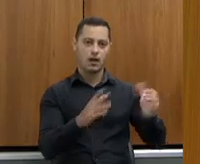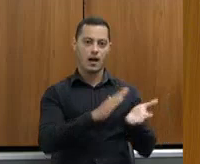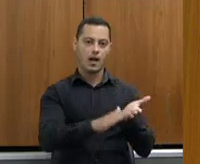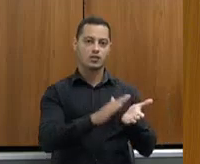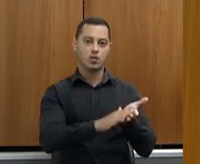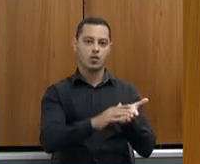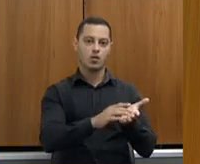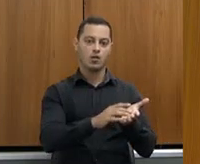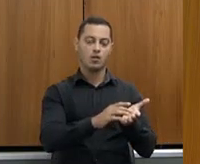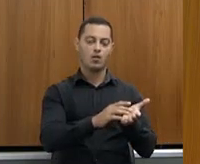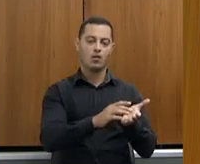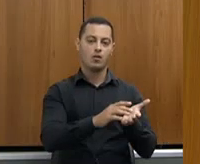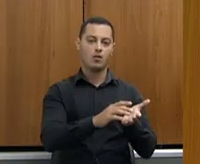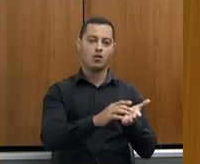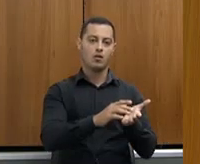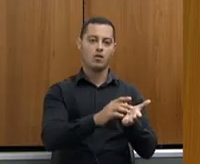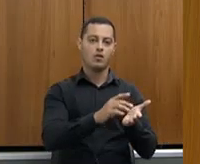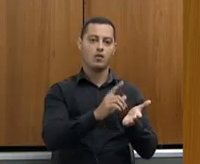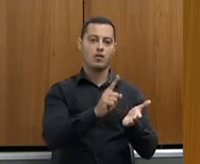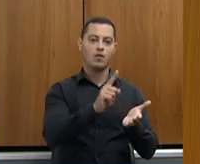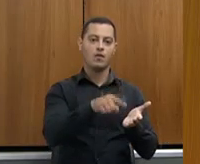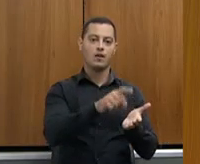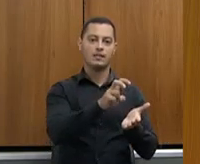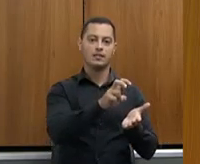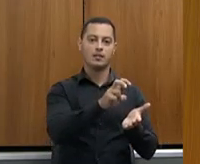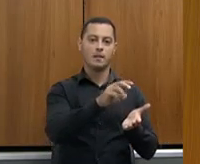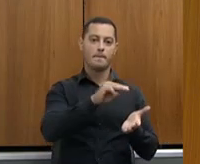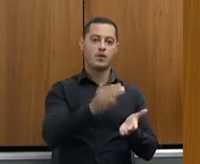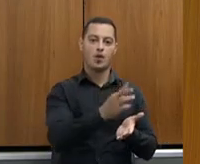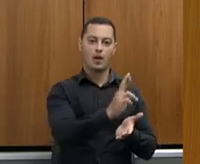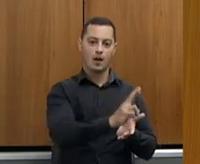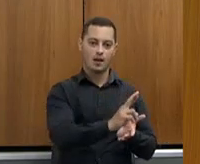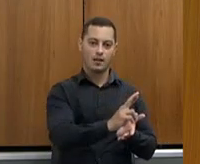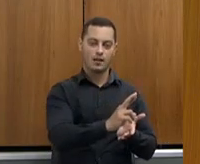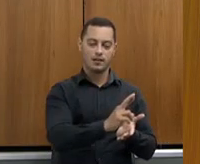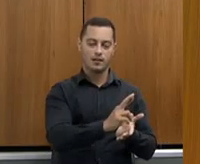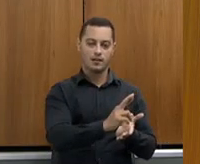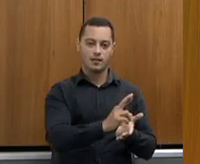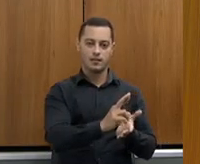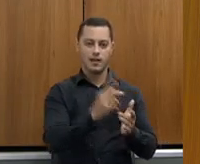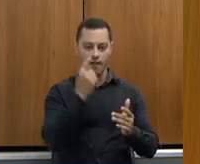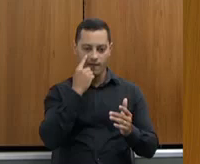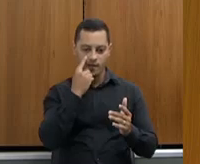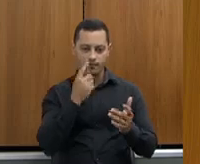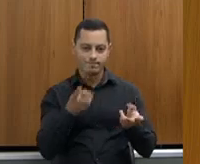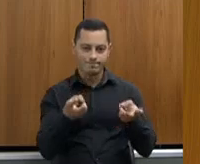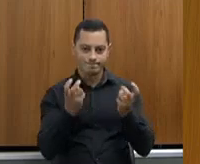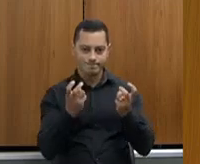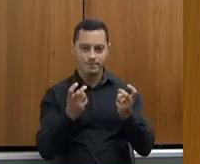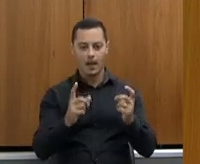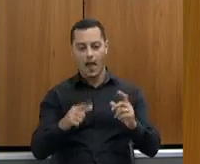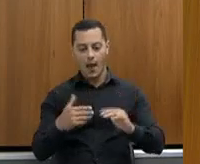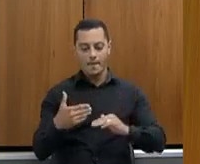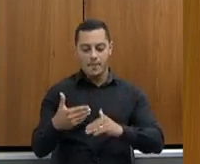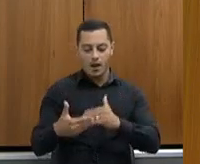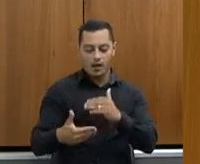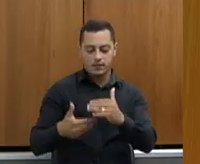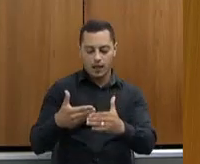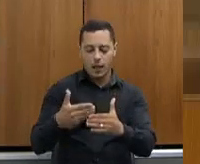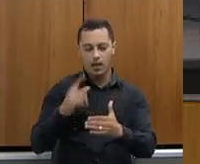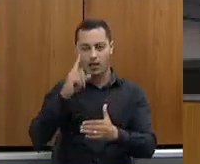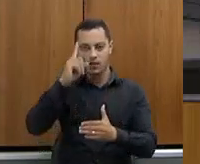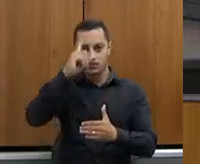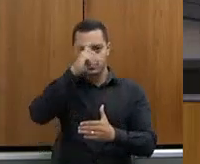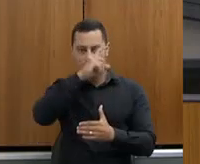de reais e 66 municípios foram colocados. Então, quer dizer, é um processo difícil, porque você tem que fazer o